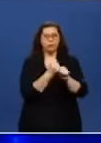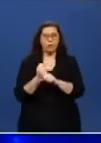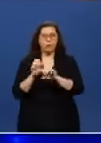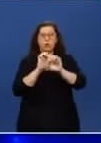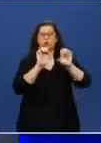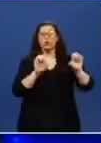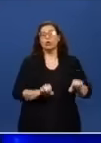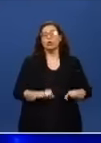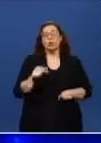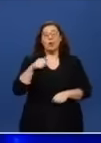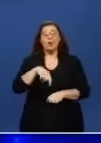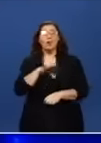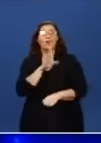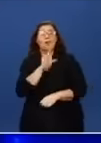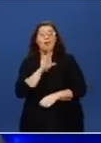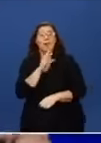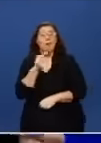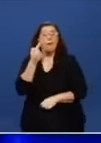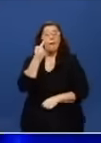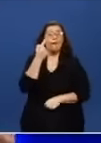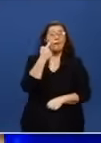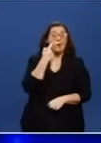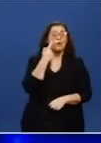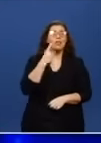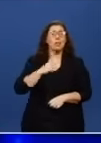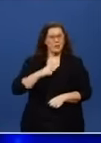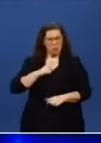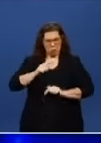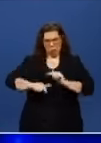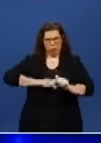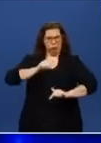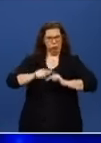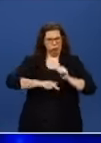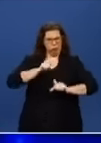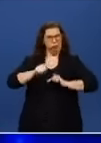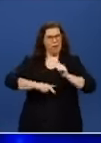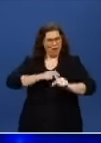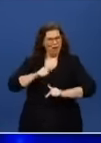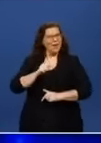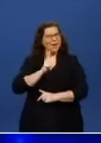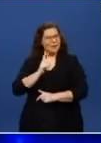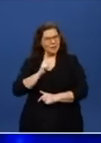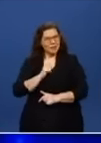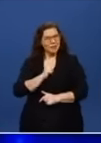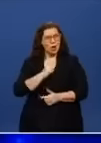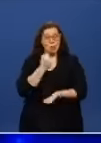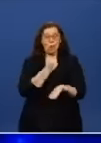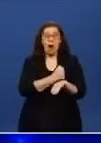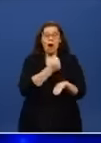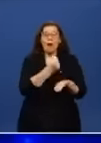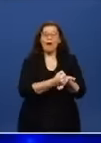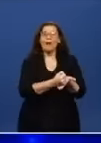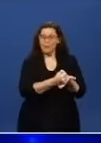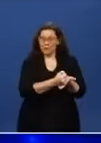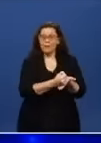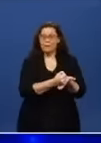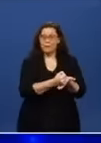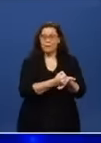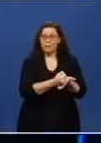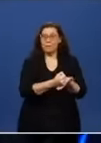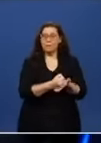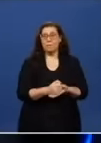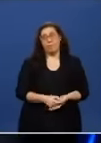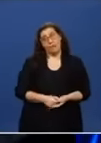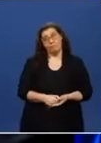que esse país já conheceu. geramos muito emprego, muito, mas muito emprego de carteira profissional vacinada, coisa